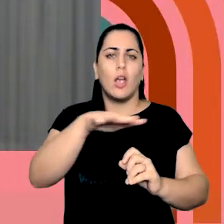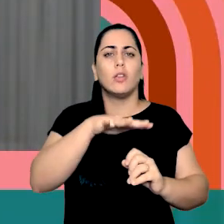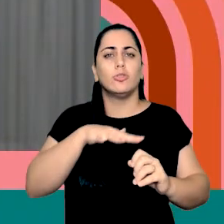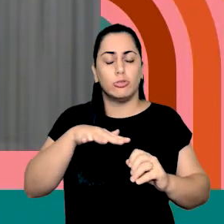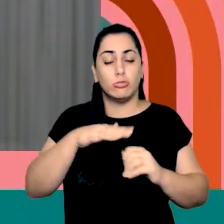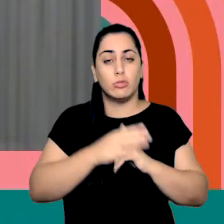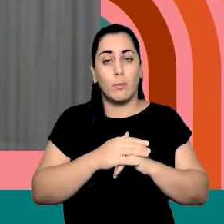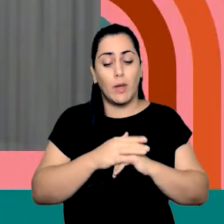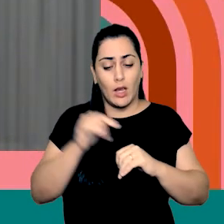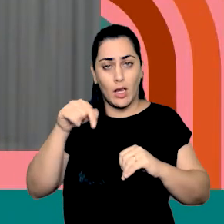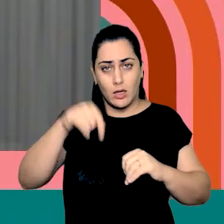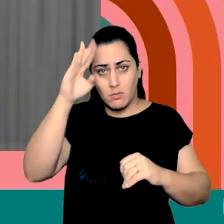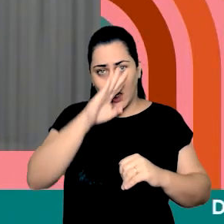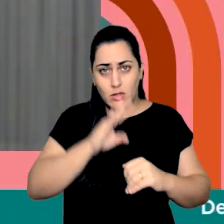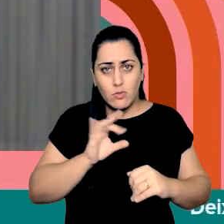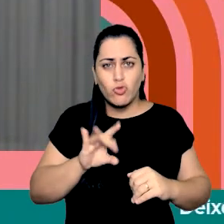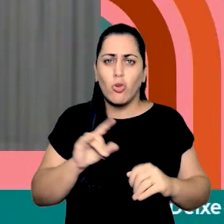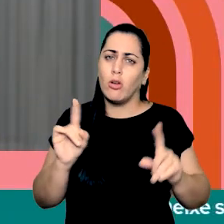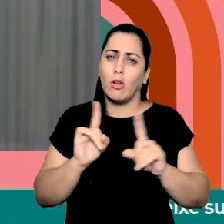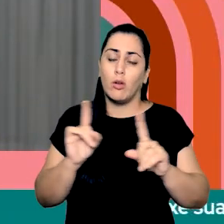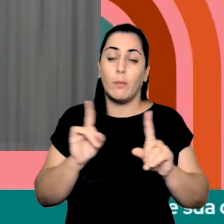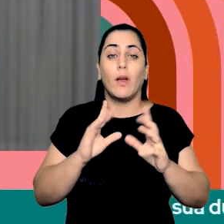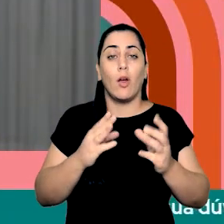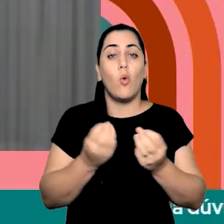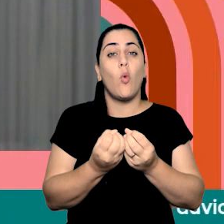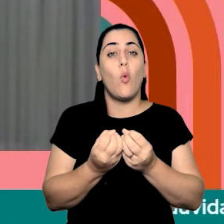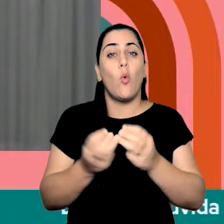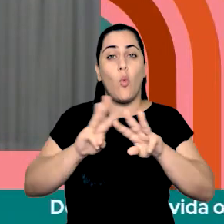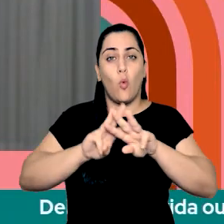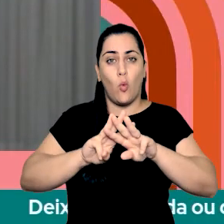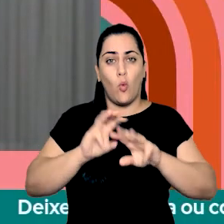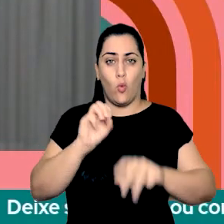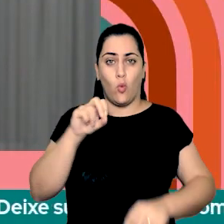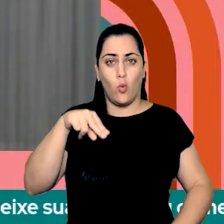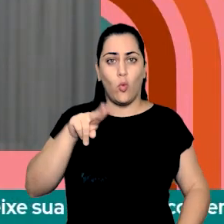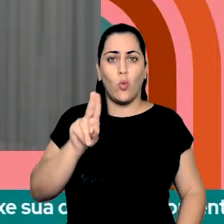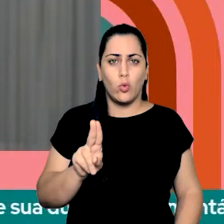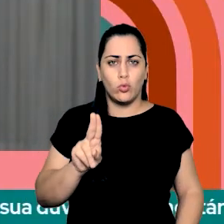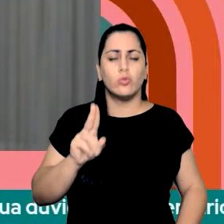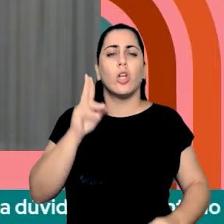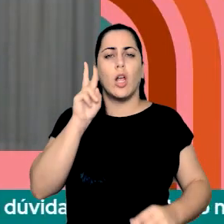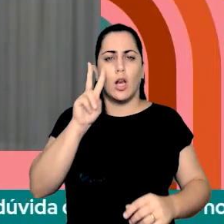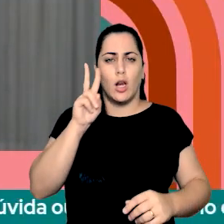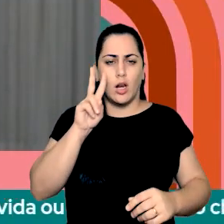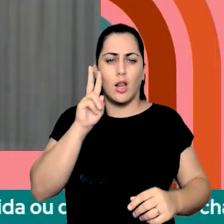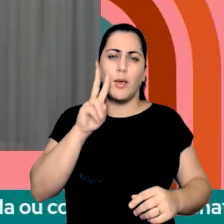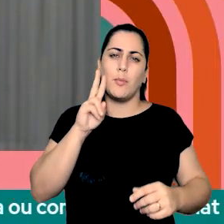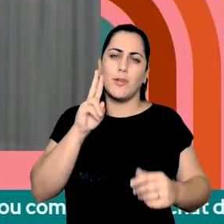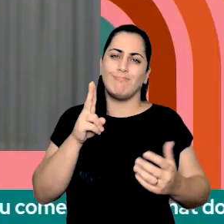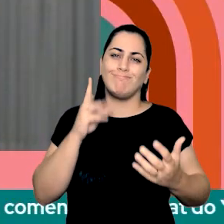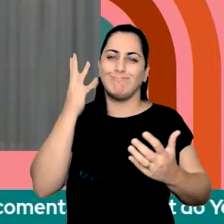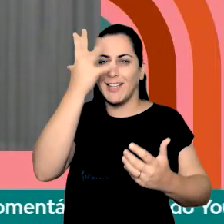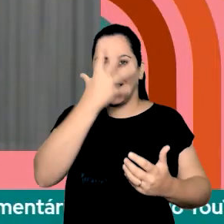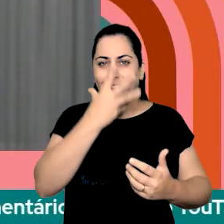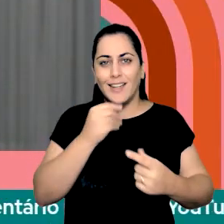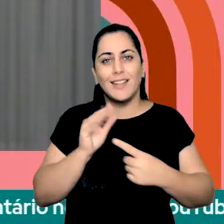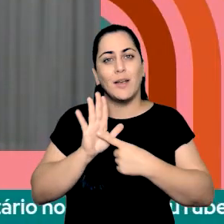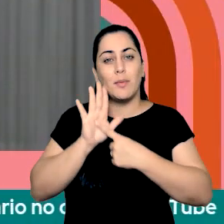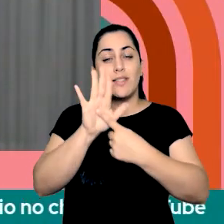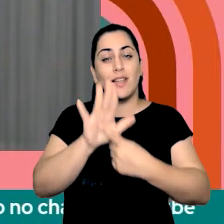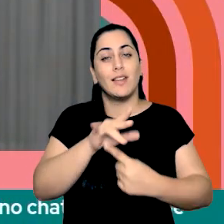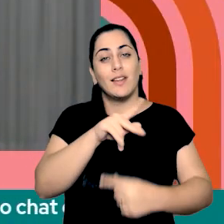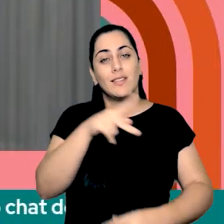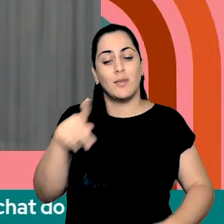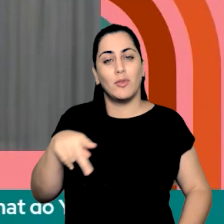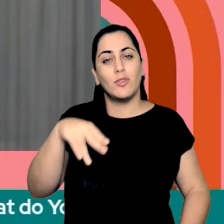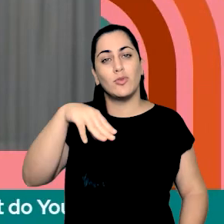e isso não é só no Brasil, tanto que a ONU, que foi bem lembrada, linda apresentação da